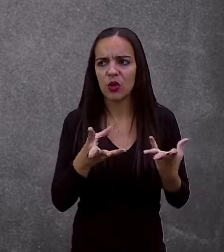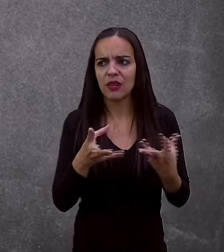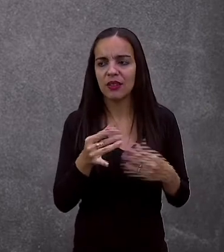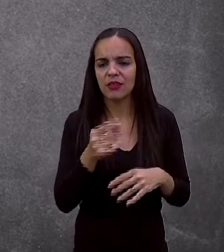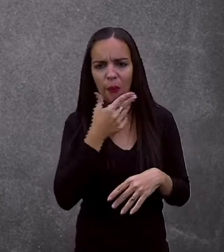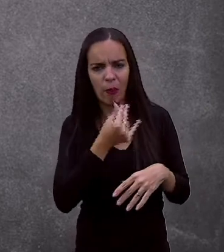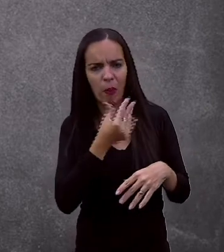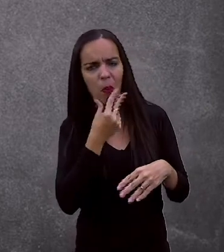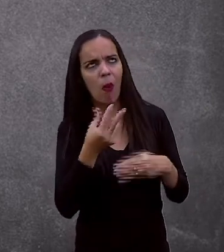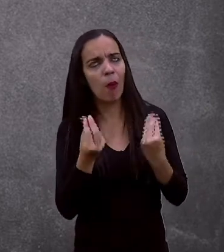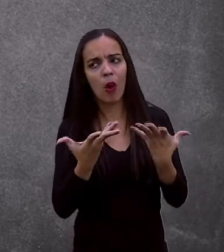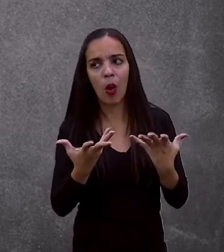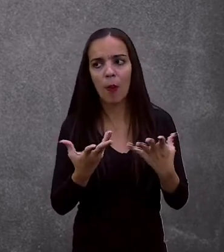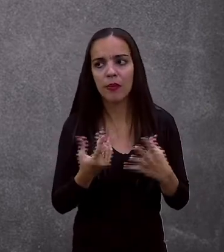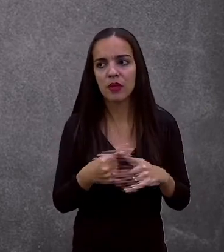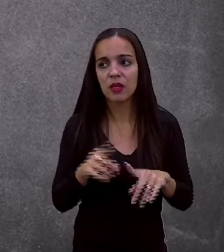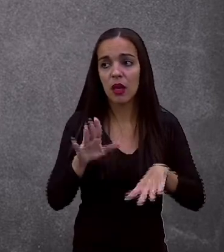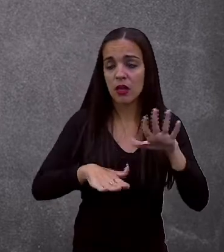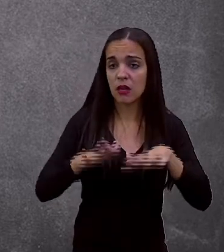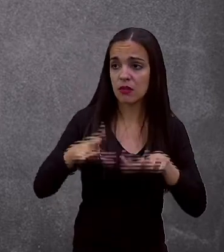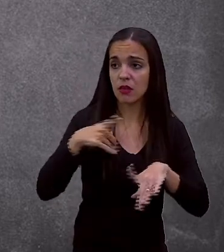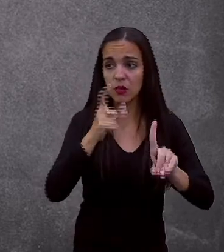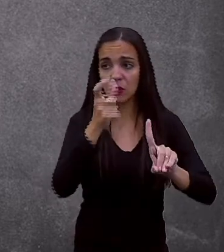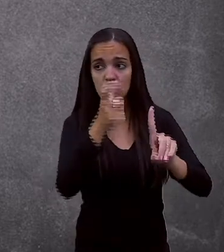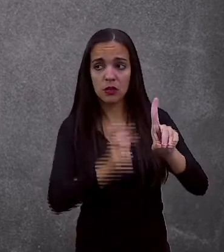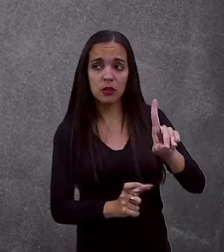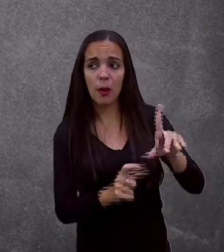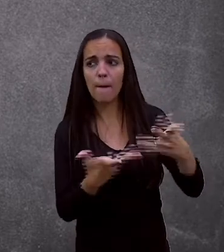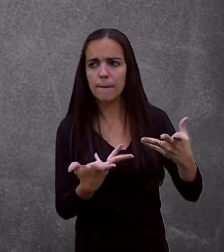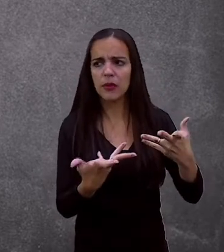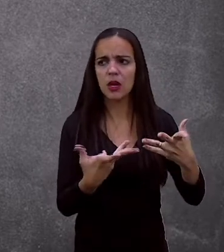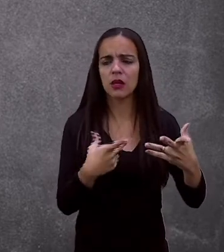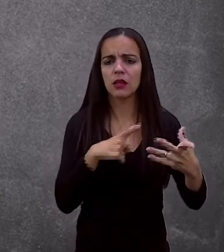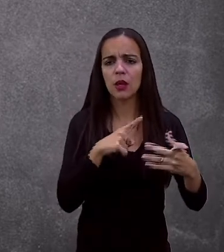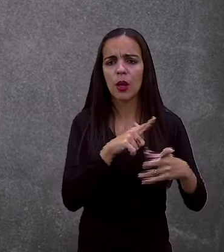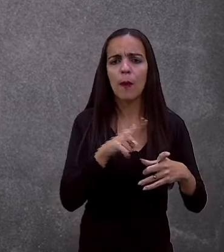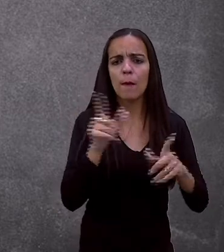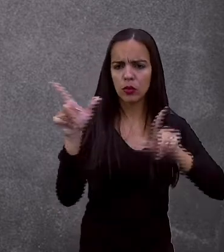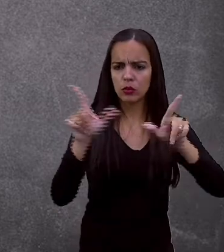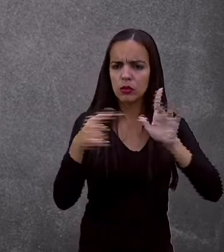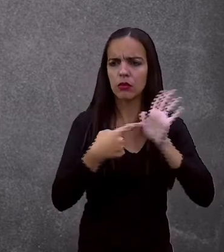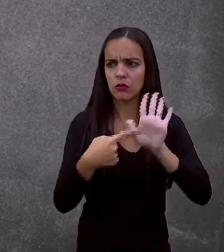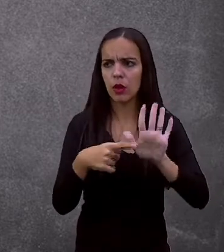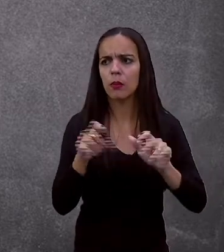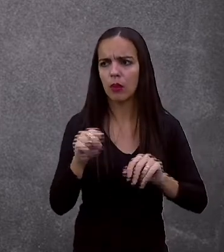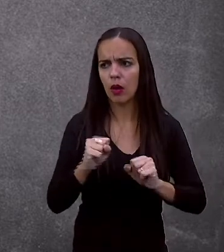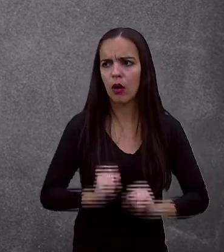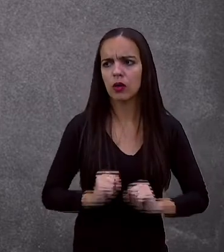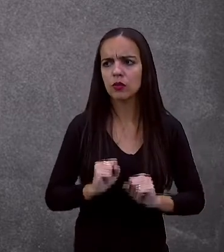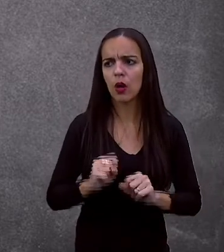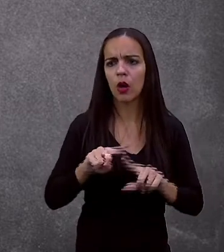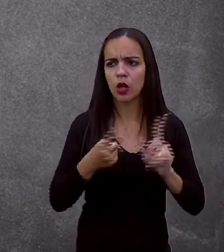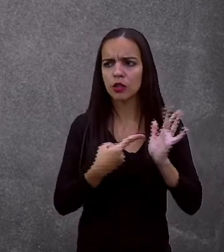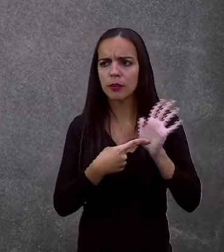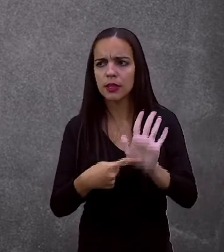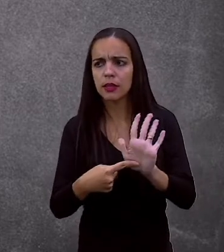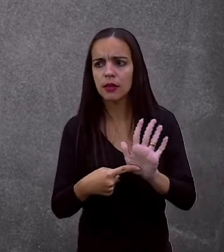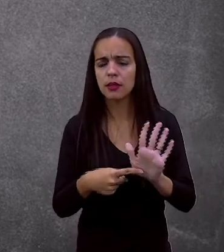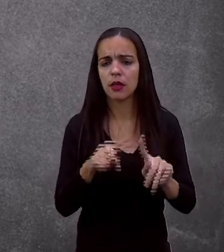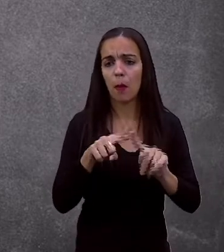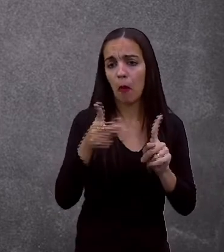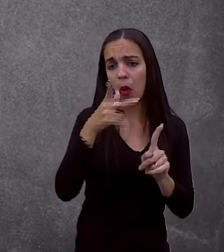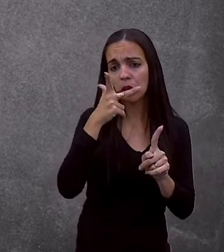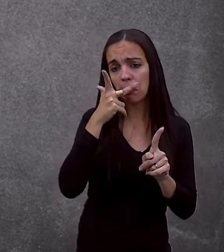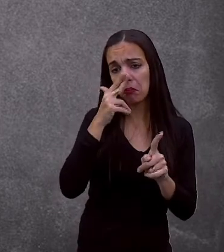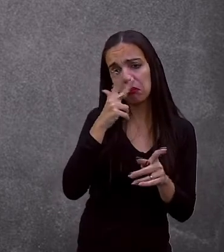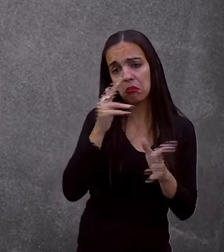professora. Por quê? Essas personagens, elas podem ser ficcionais? Podem, mas elas também podem ser pessoas reais.